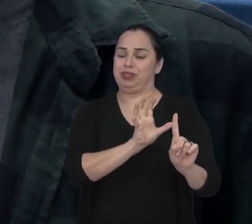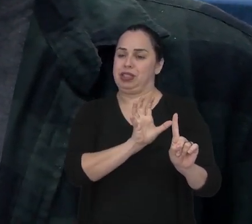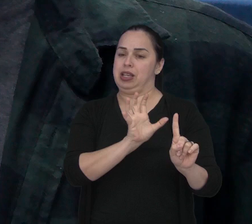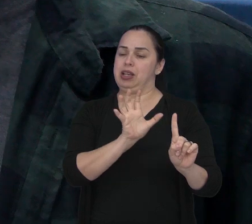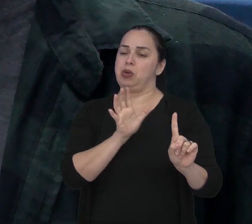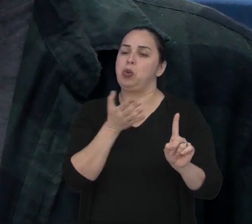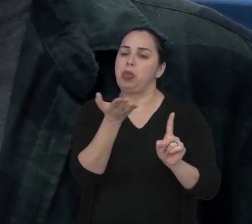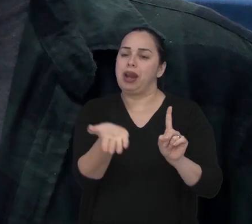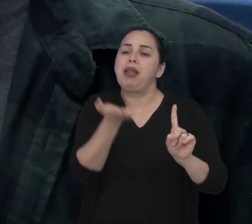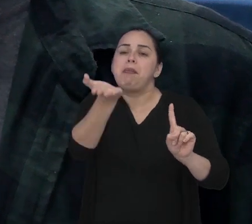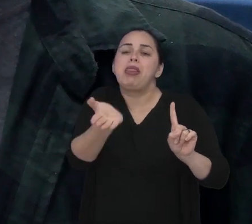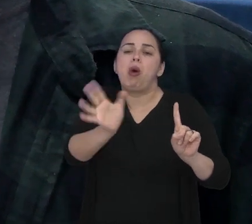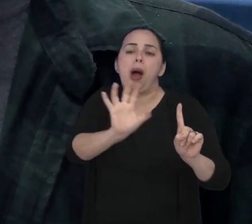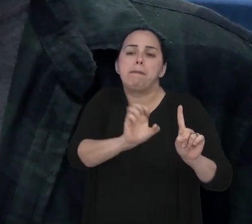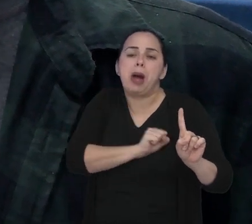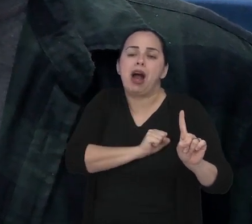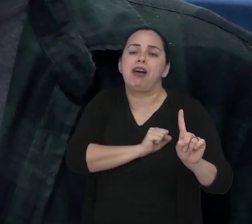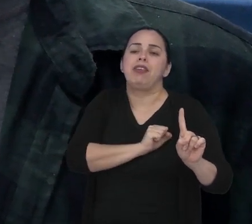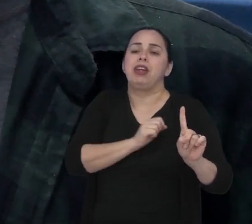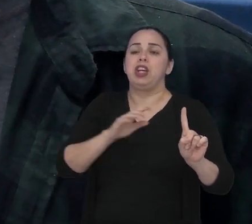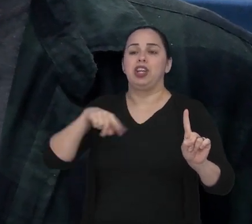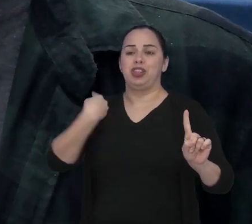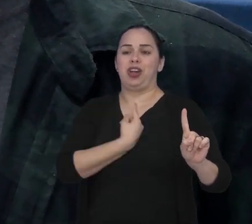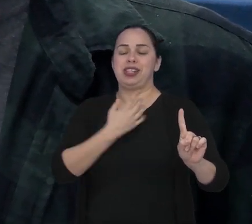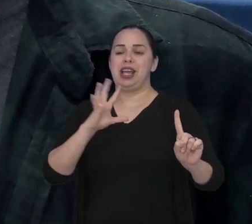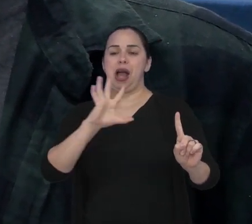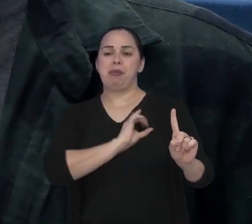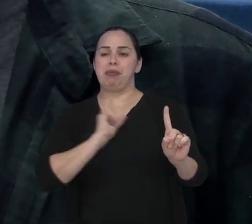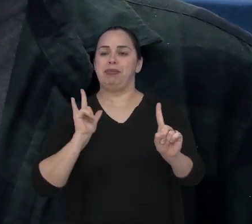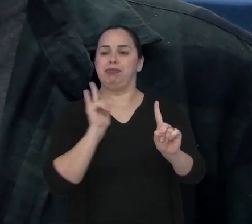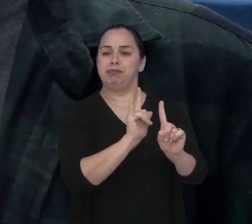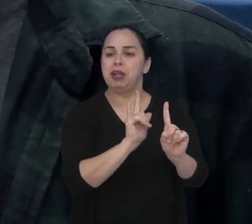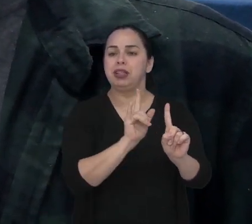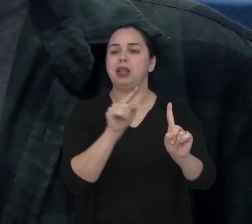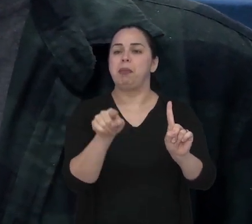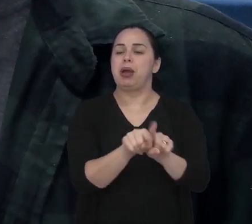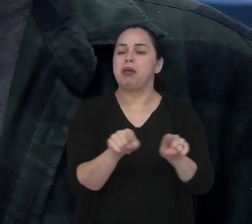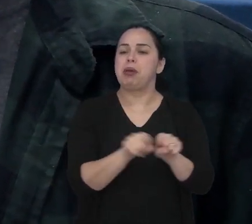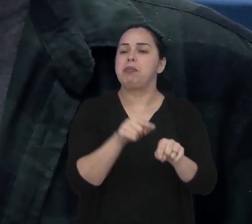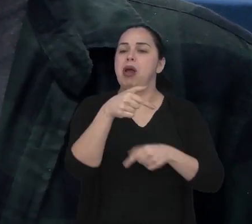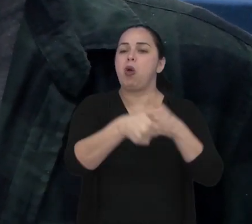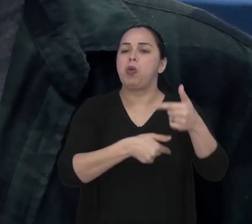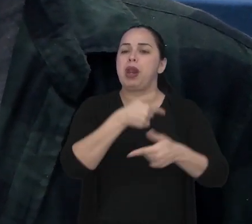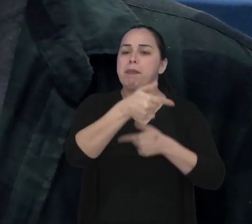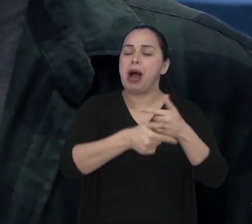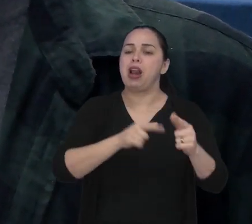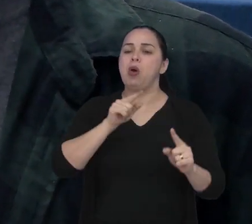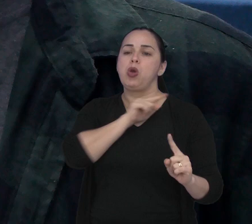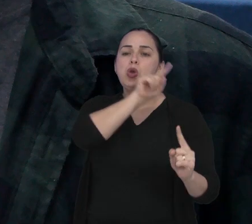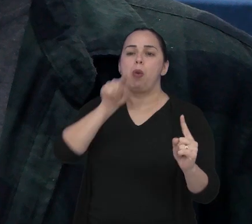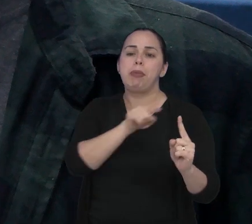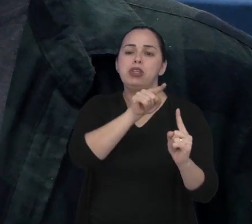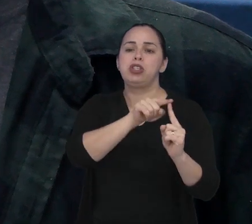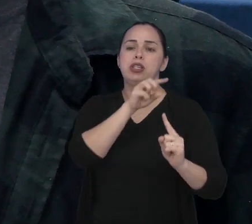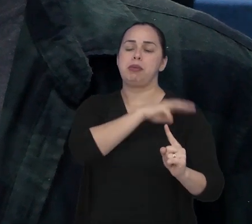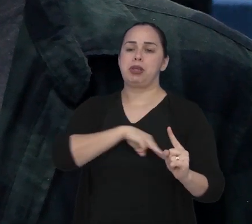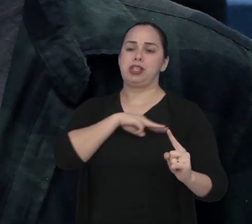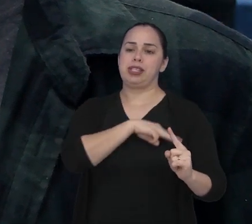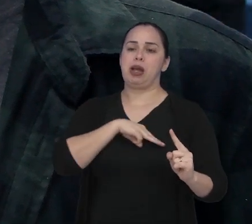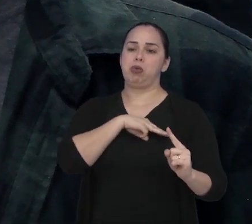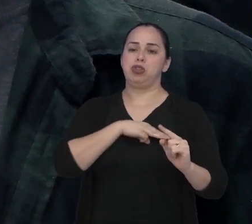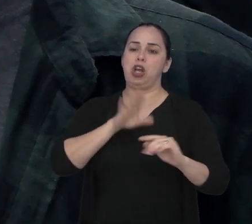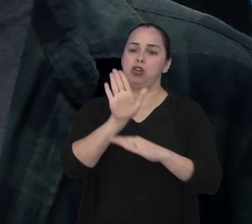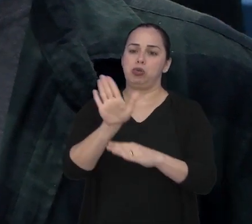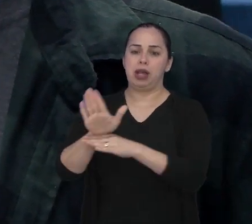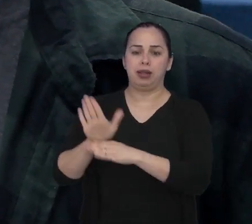amável, querido, por todos nós aqui de São José, e pelo trabalho que tem, a missão que ele tem de sempre